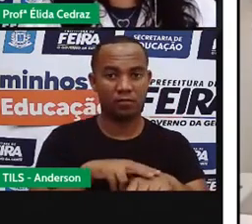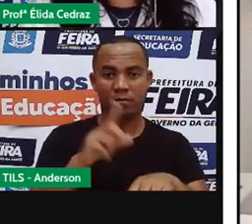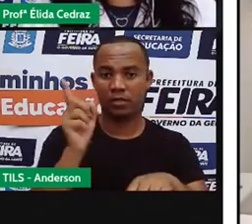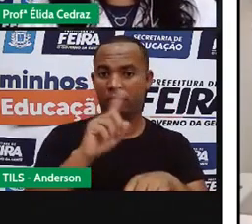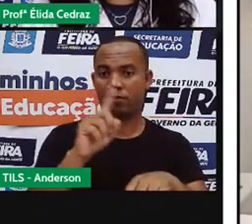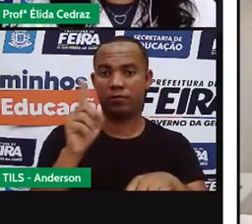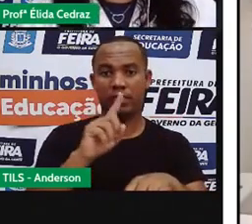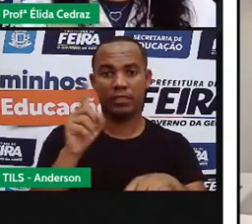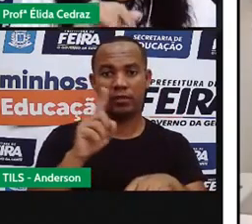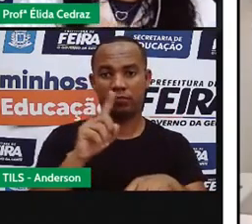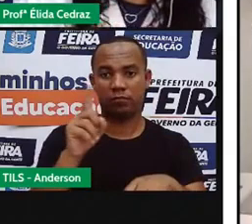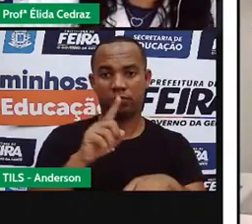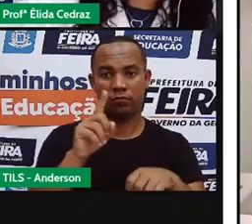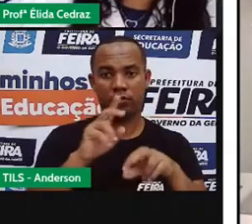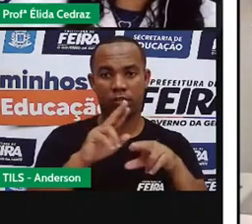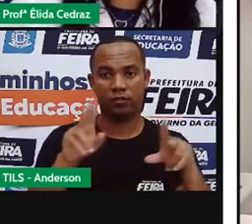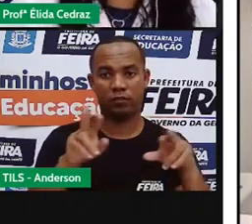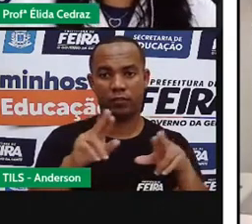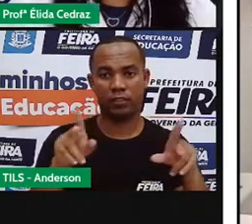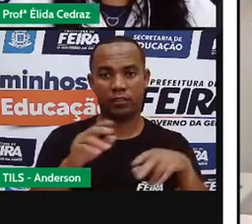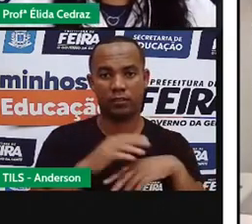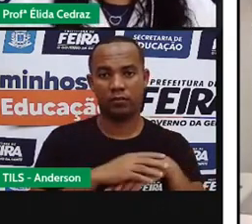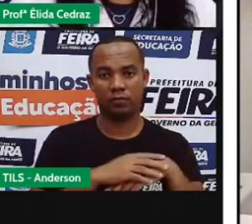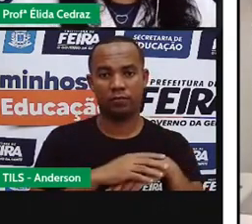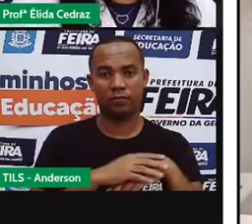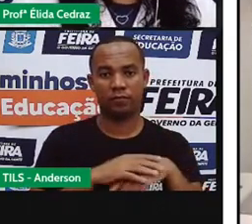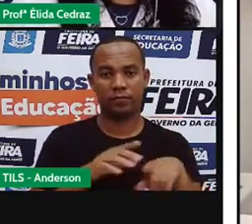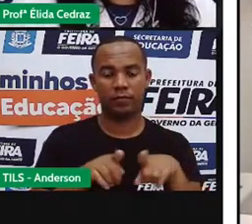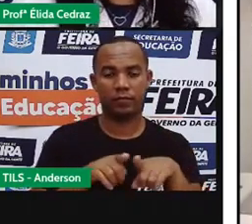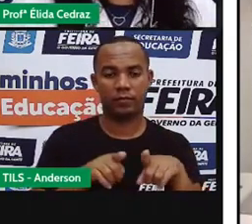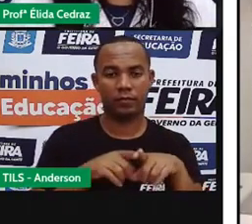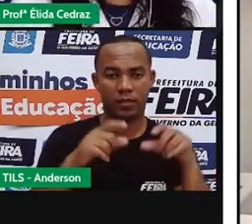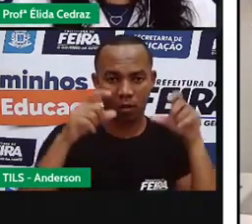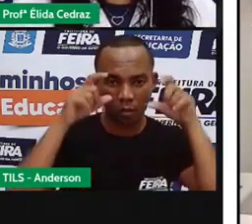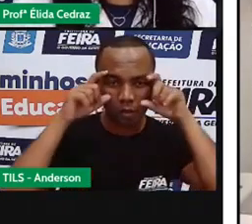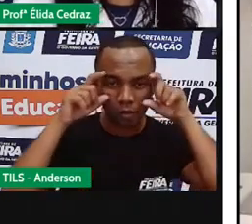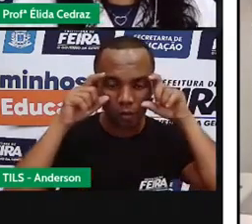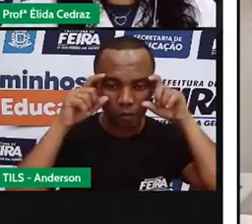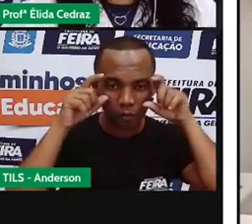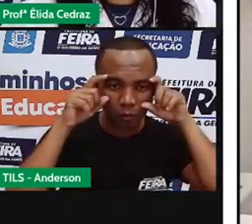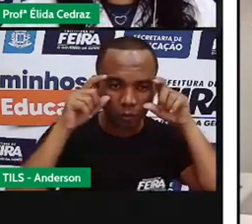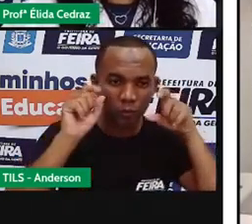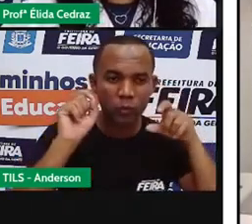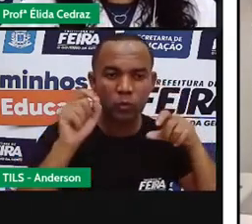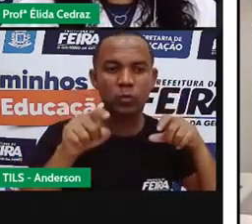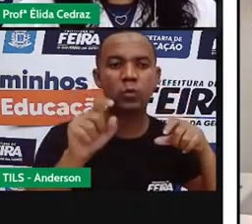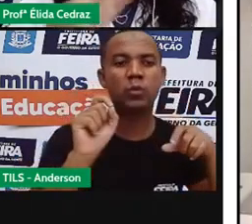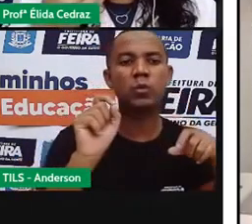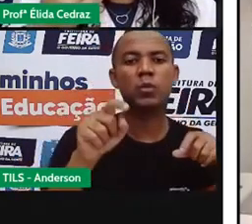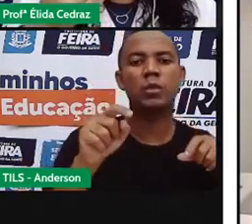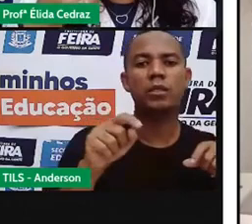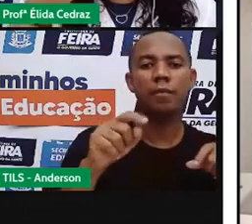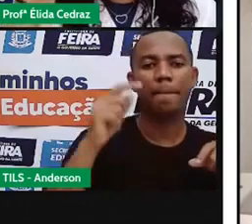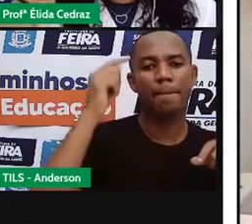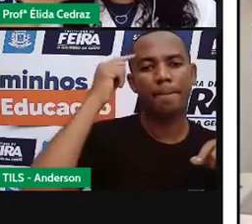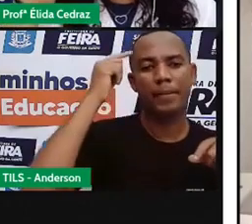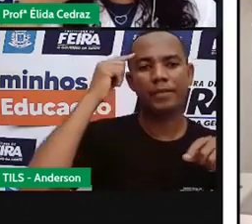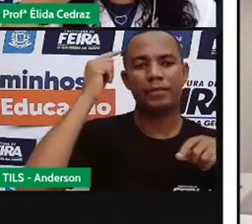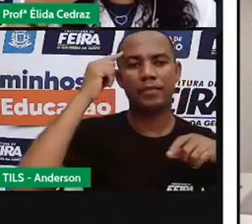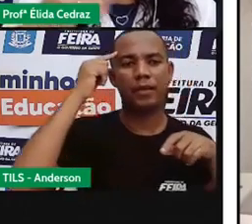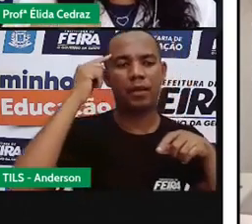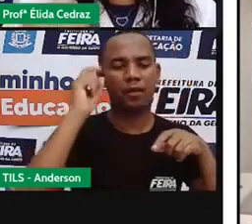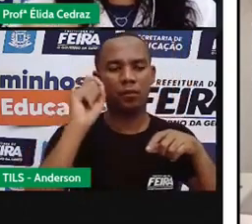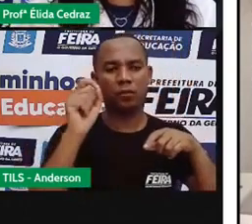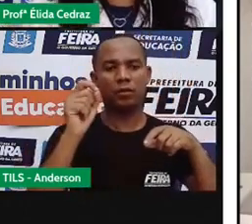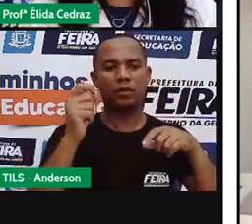E finalmente, os óculos. Presta atenção. Quem usa óculos? Você já imaginou se a lente